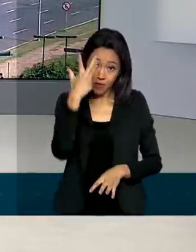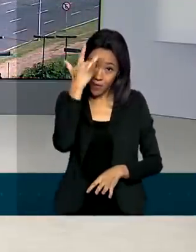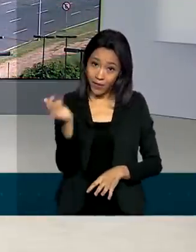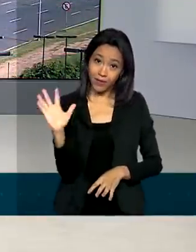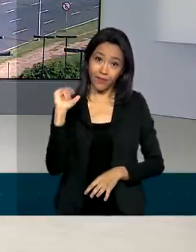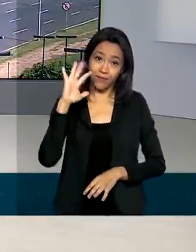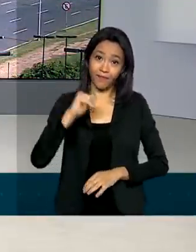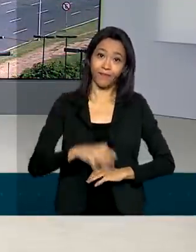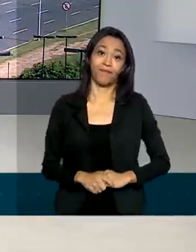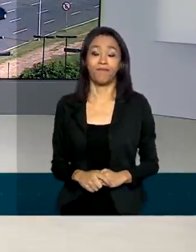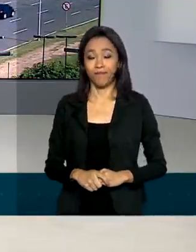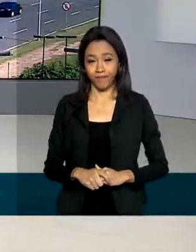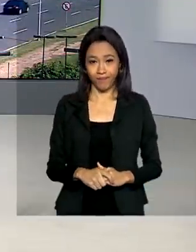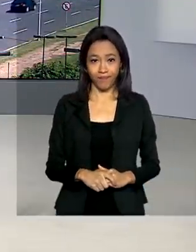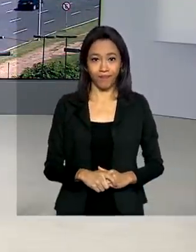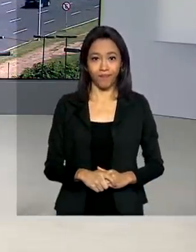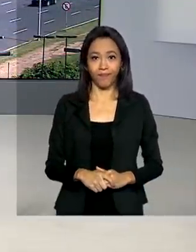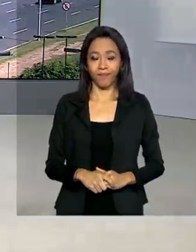Até lá, tchau, tchau.